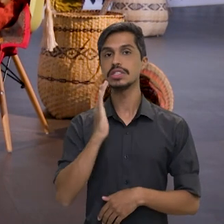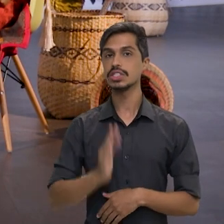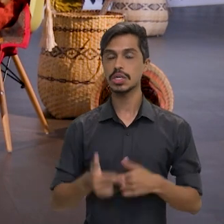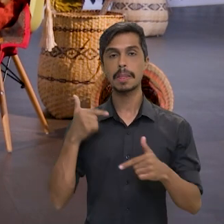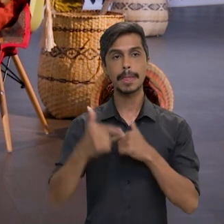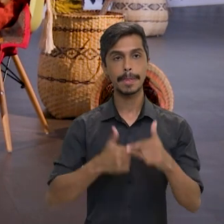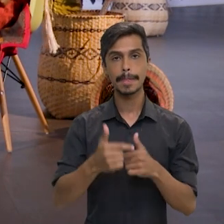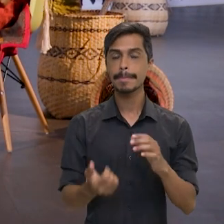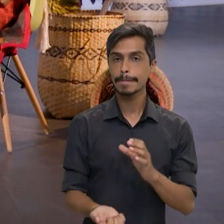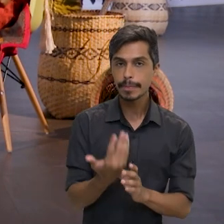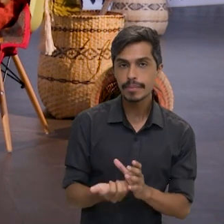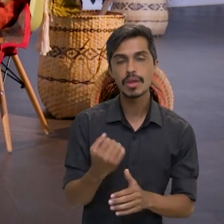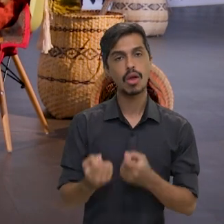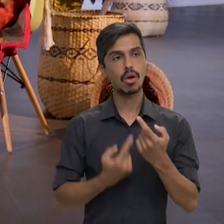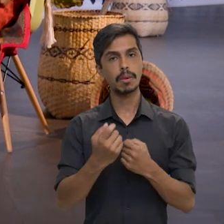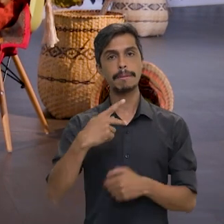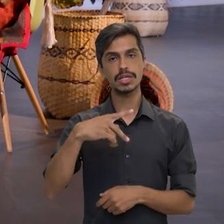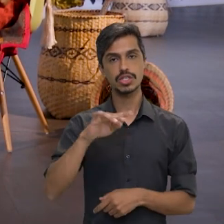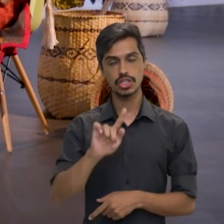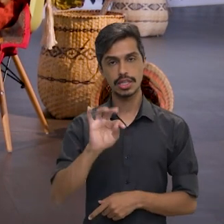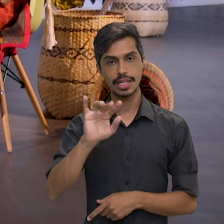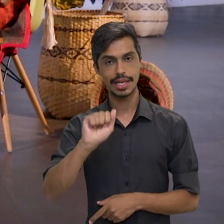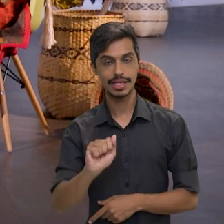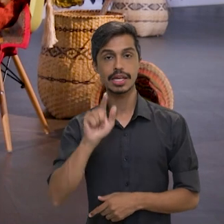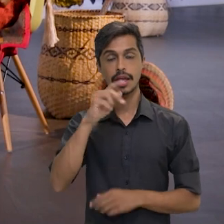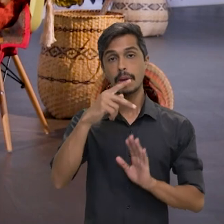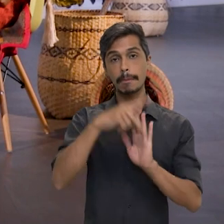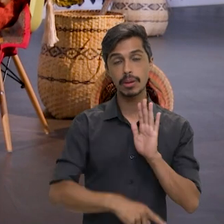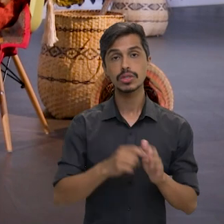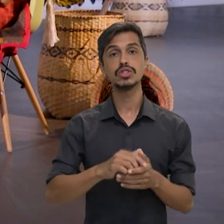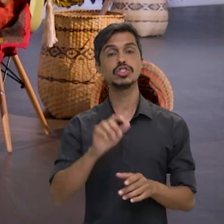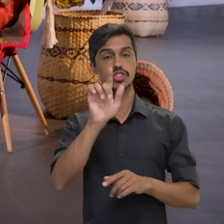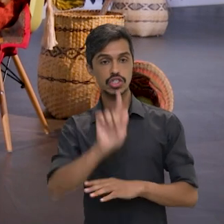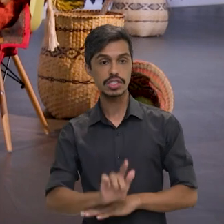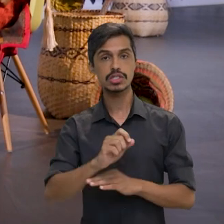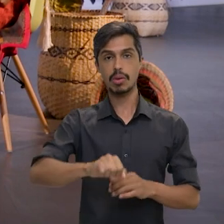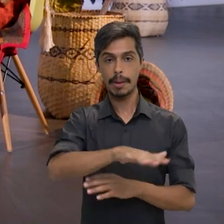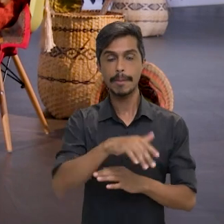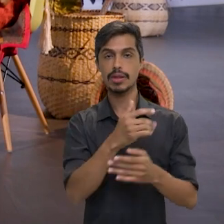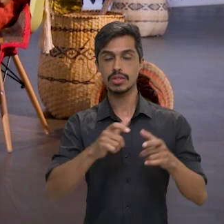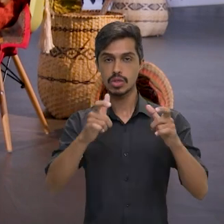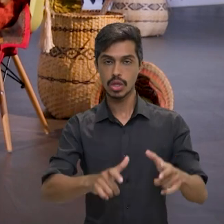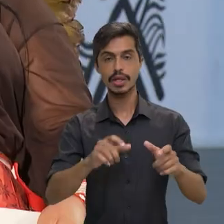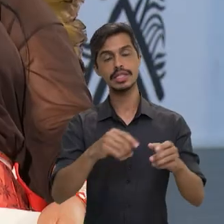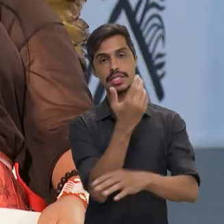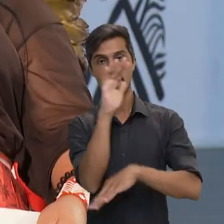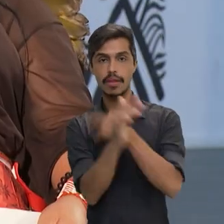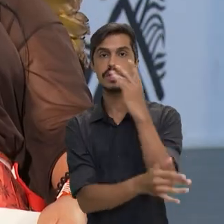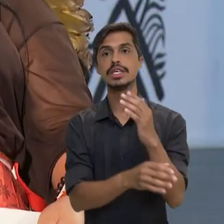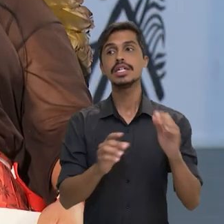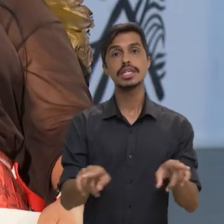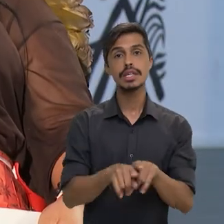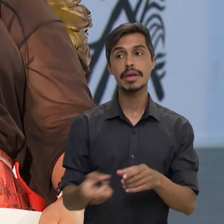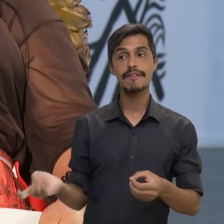elaboração de alguns PGTAs, que são os planos de gestão territorial e ambiental, e a implementação daqueles que